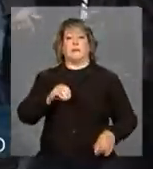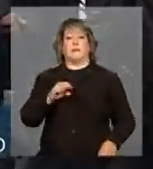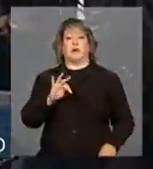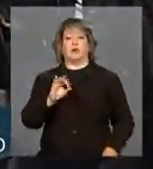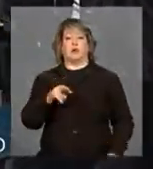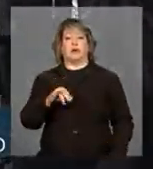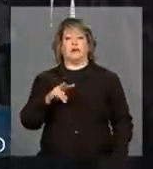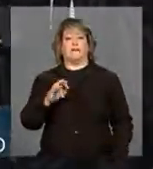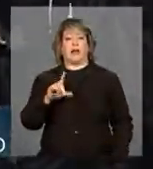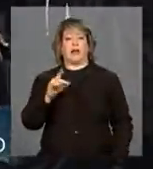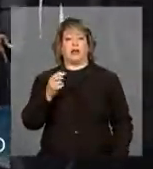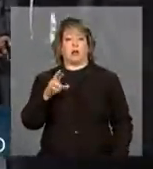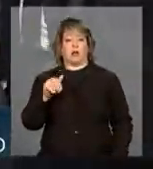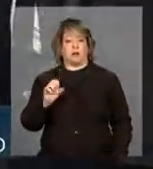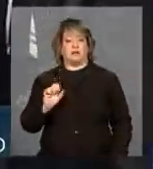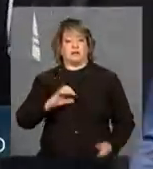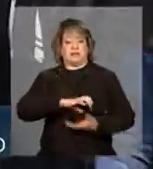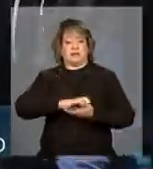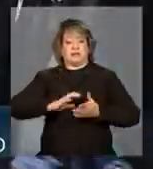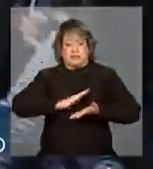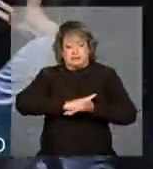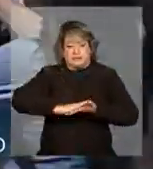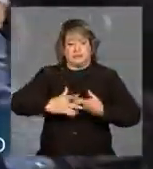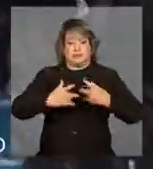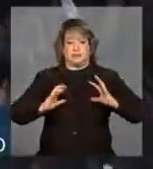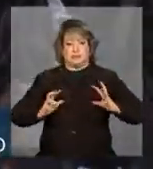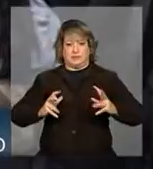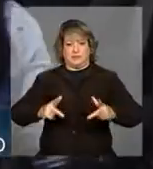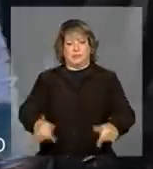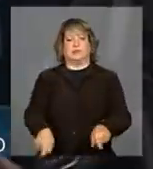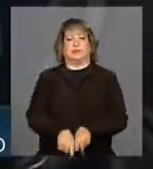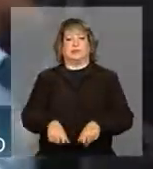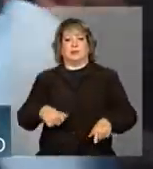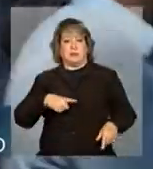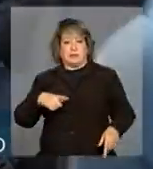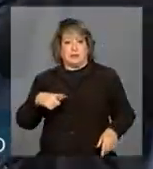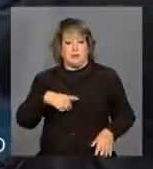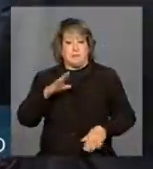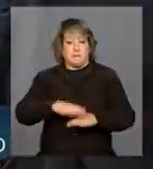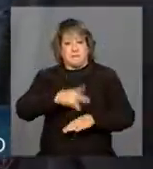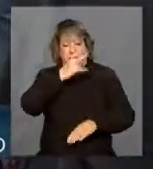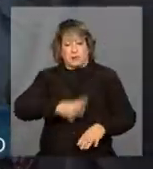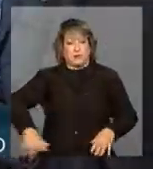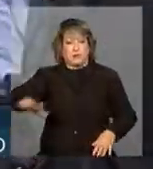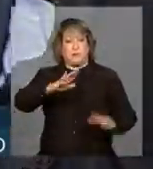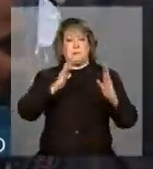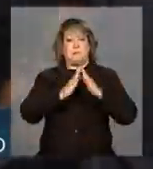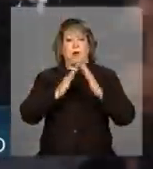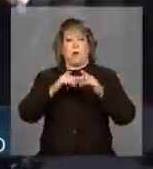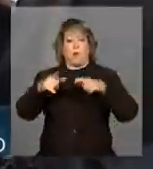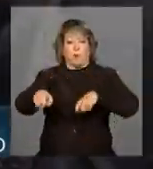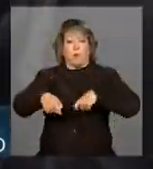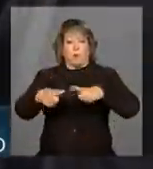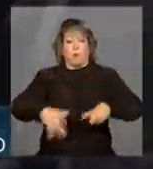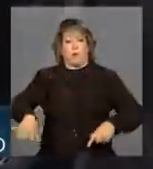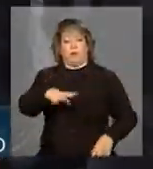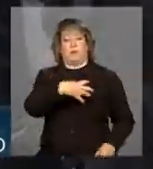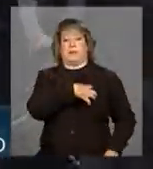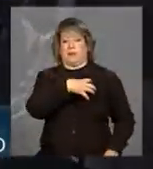beneficiar cerca de 2,8 milhões de pessoas residentes na área rural da Bahia.